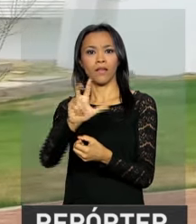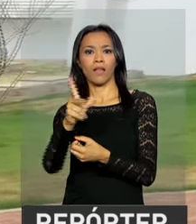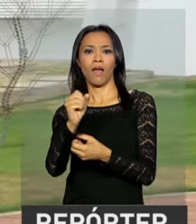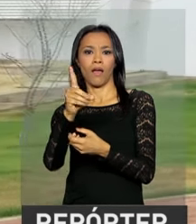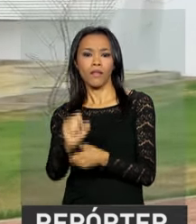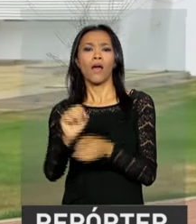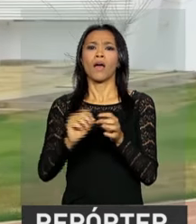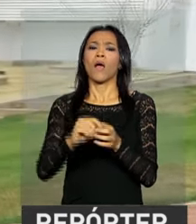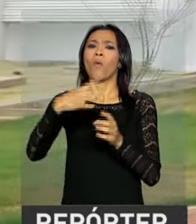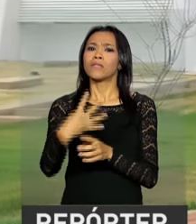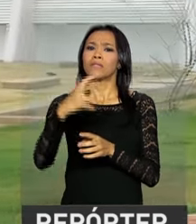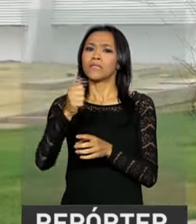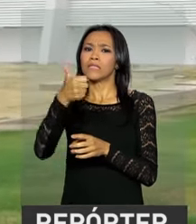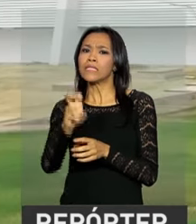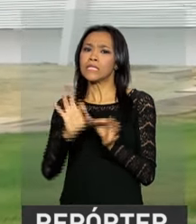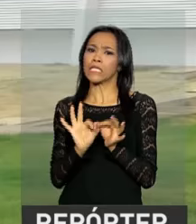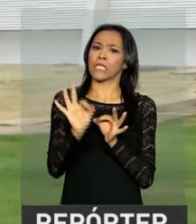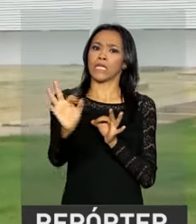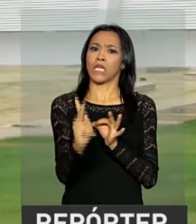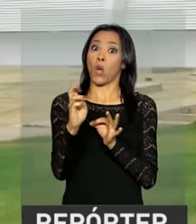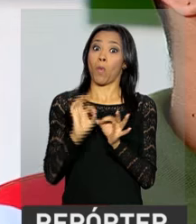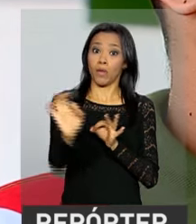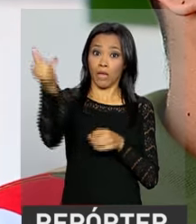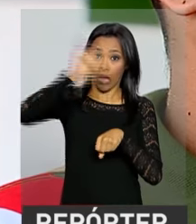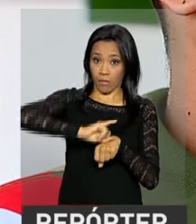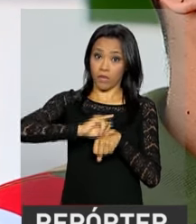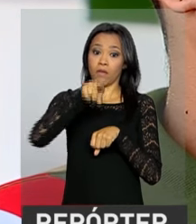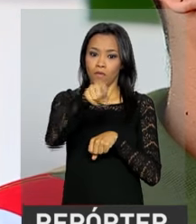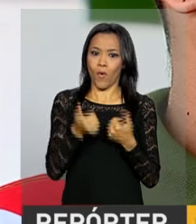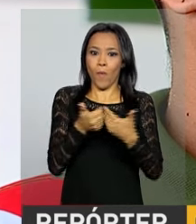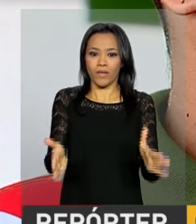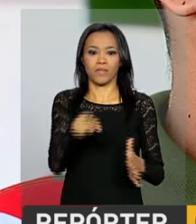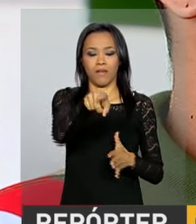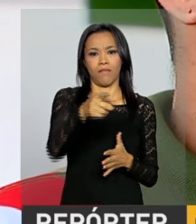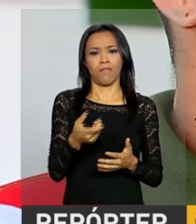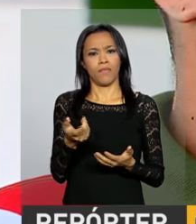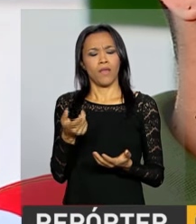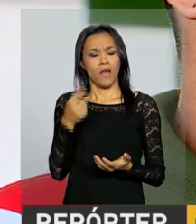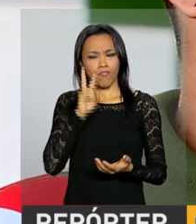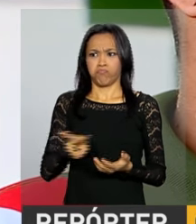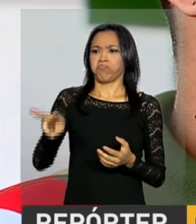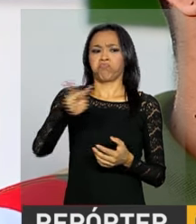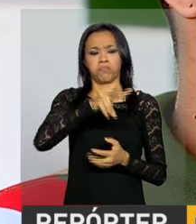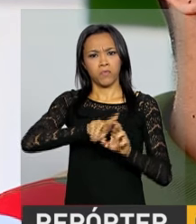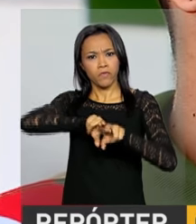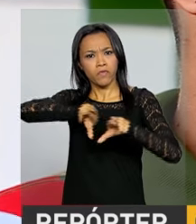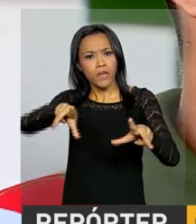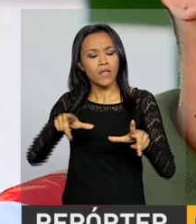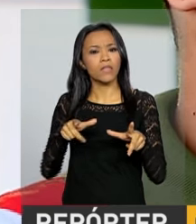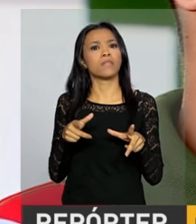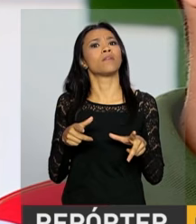quilômetros de Recife, vão começar o ano letivo de Casa Nova. A gente começa a ver outro mundo e a começar